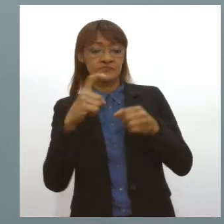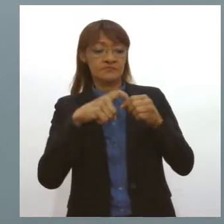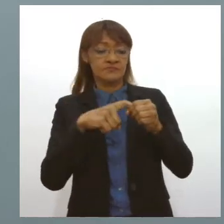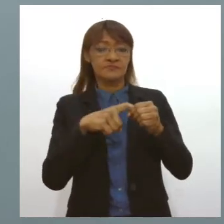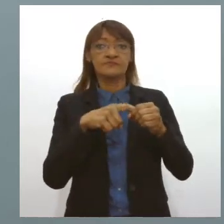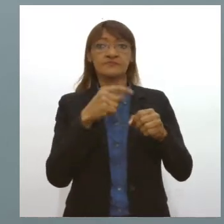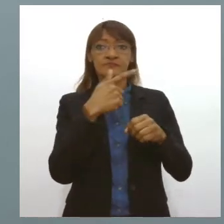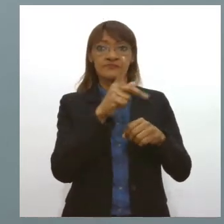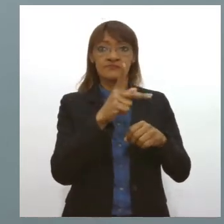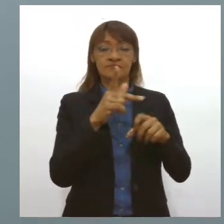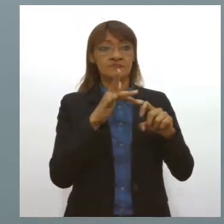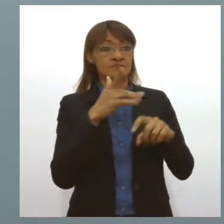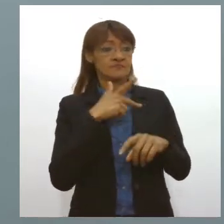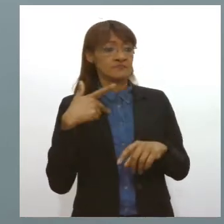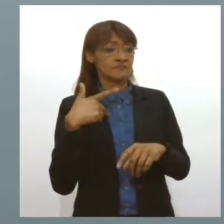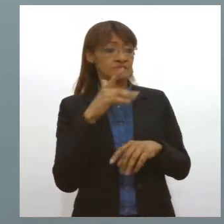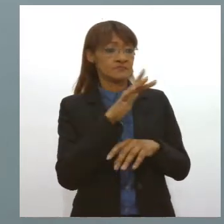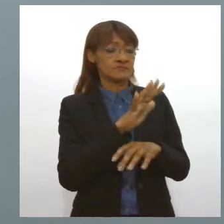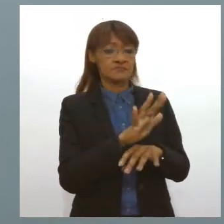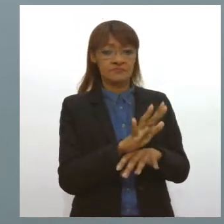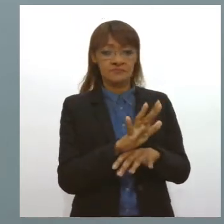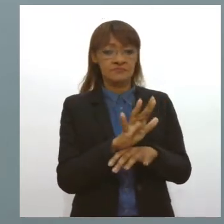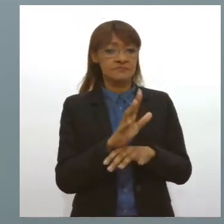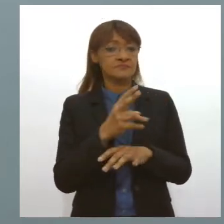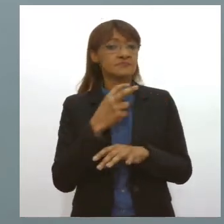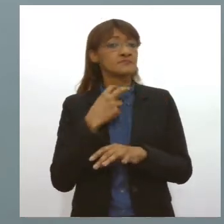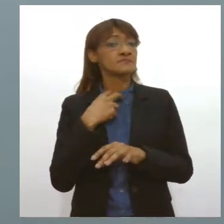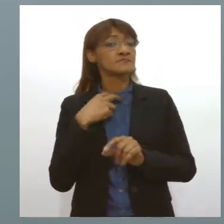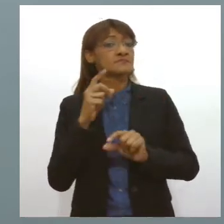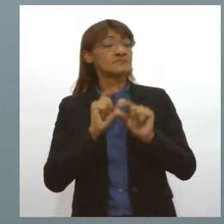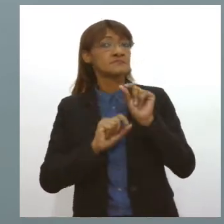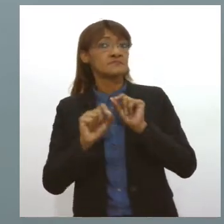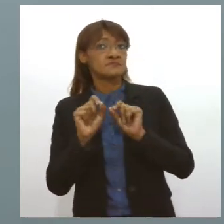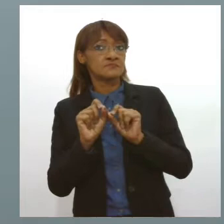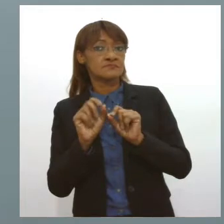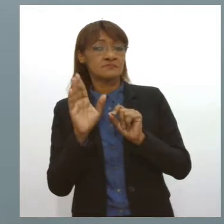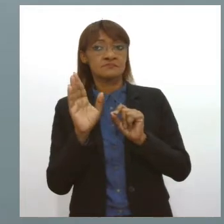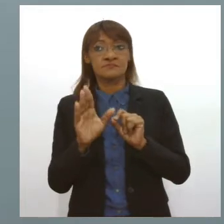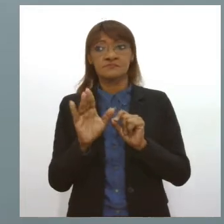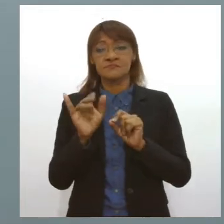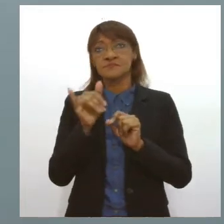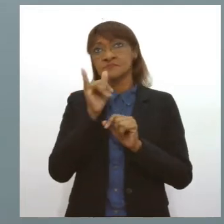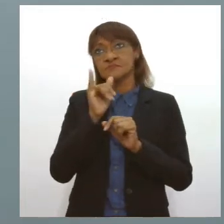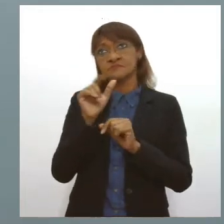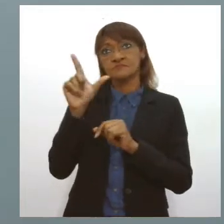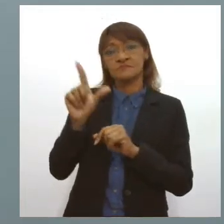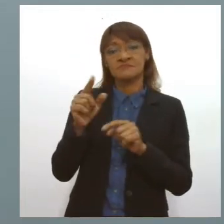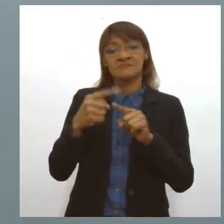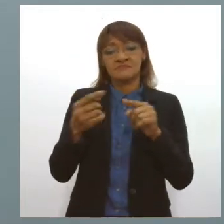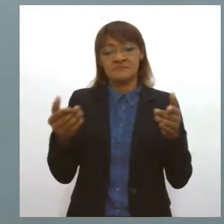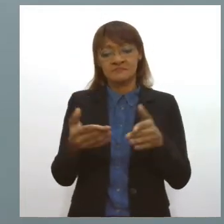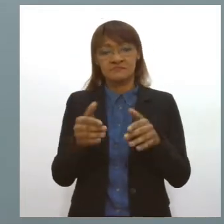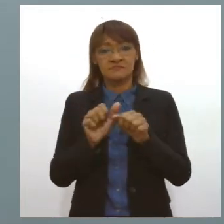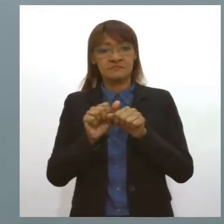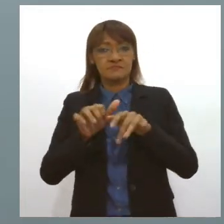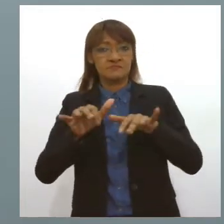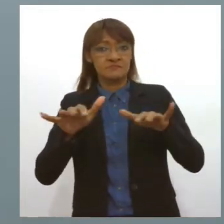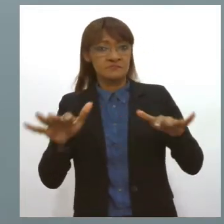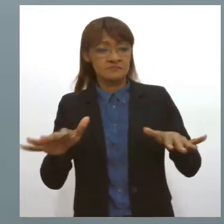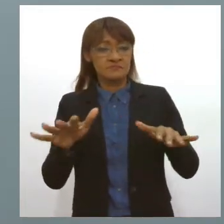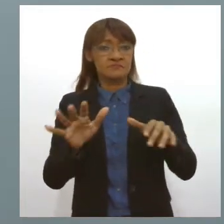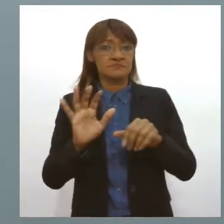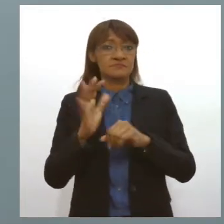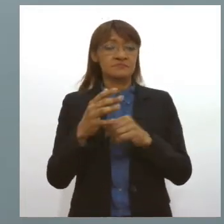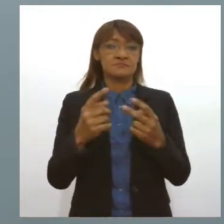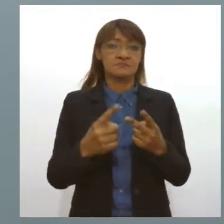básica de saúde. Então, a gente notou sim que teve um decréscimo devido à pandemia, devido às restrições, o